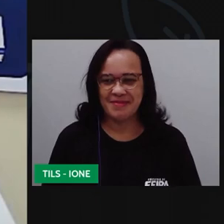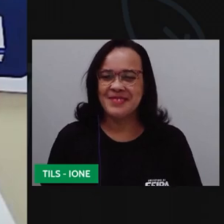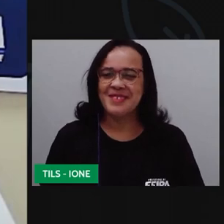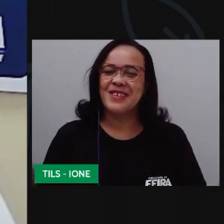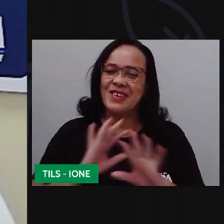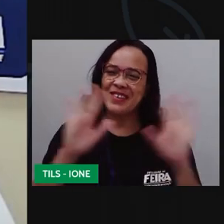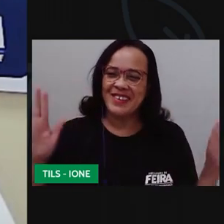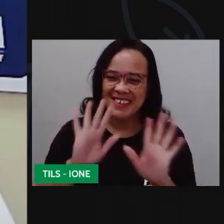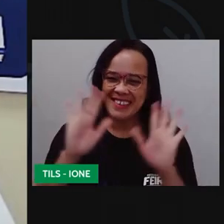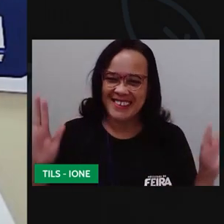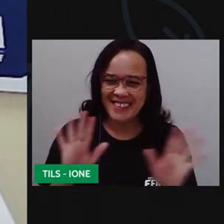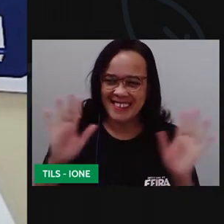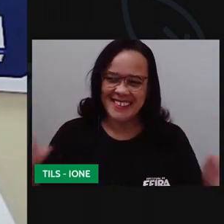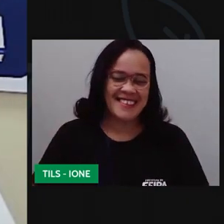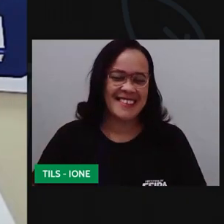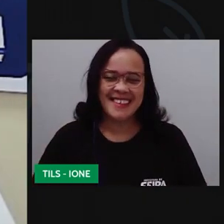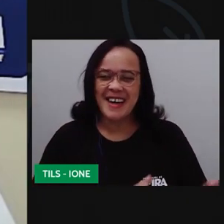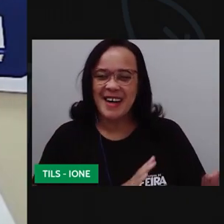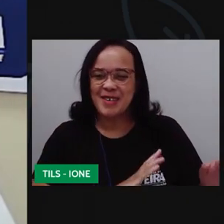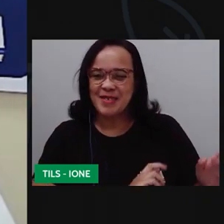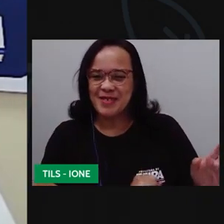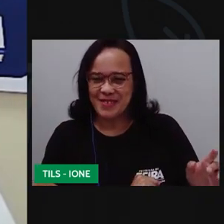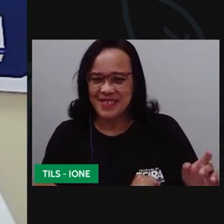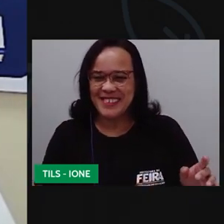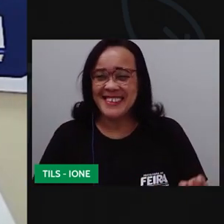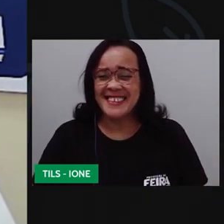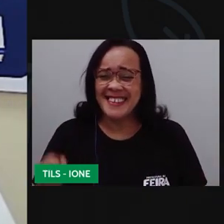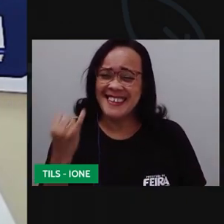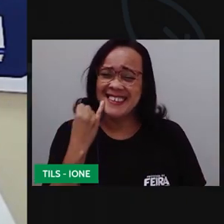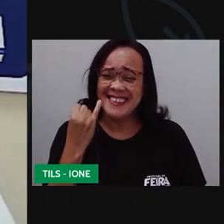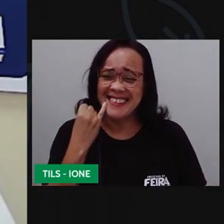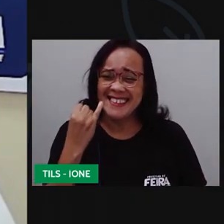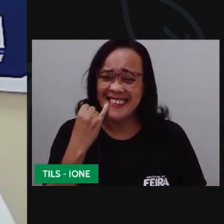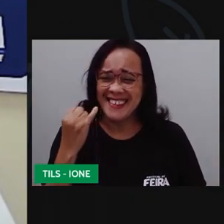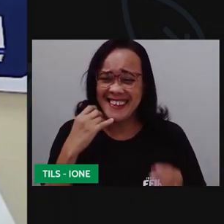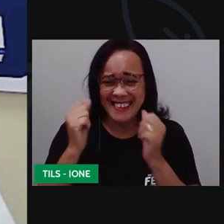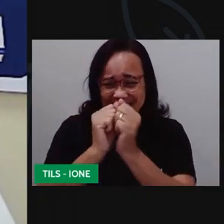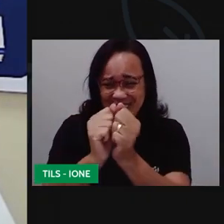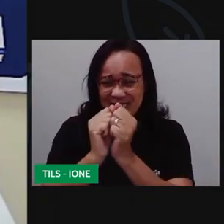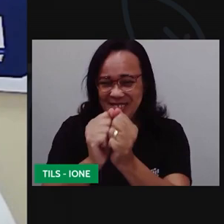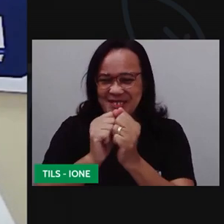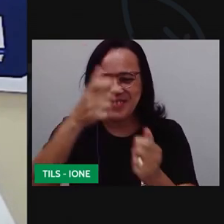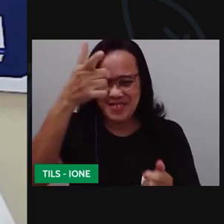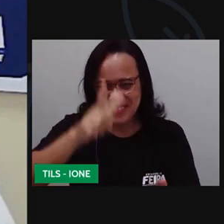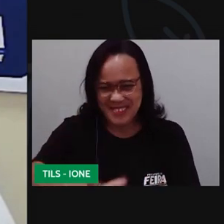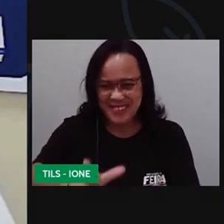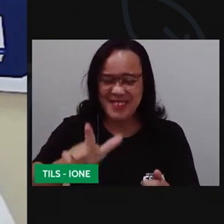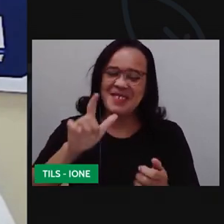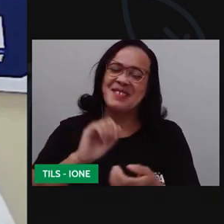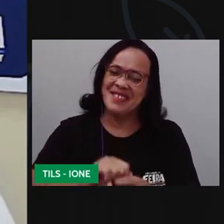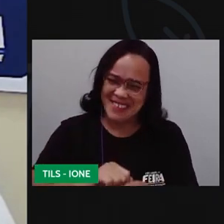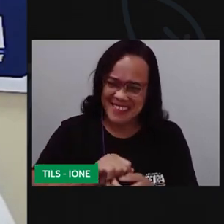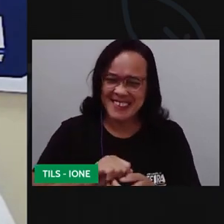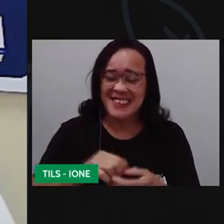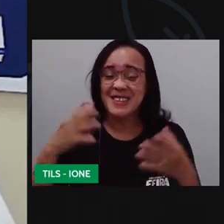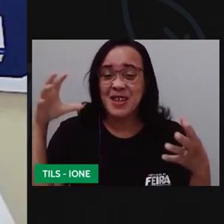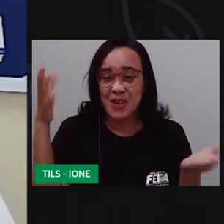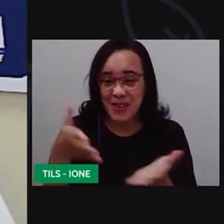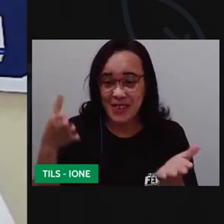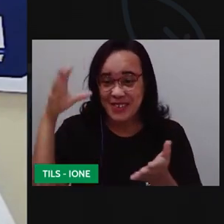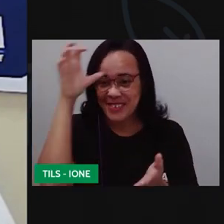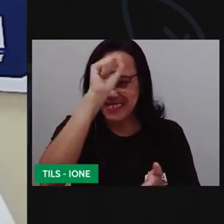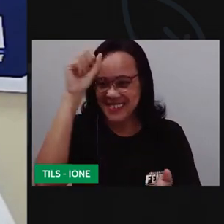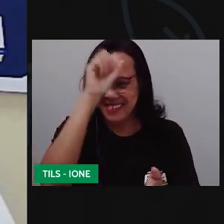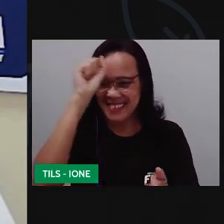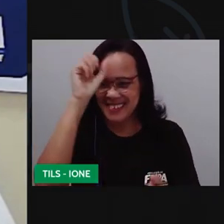olá amores olha Ione aqui com vocês de novo Ione hoje ela vai aprender né